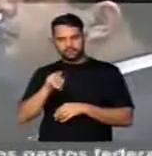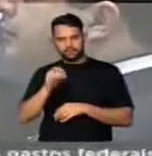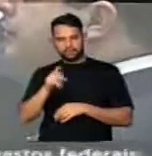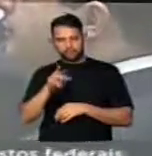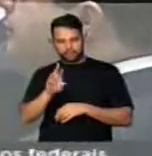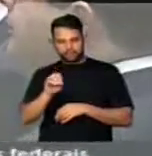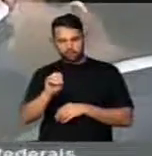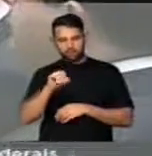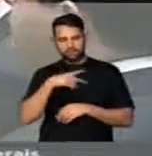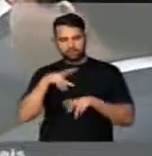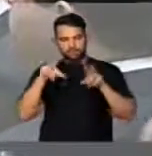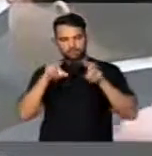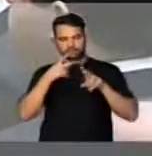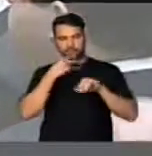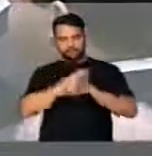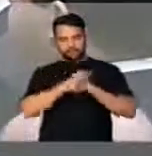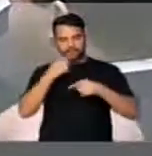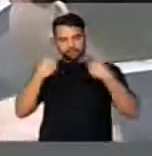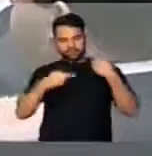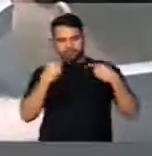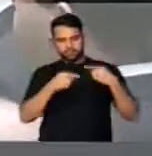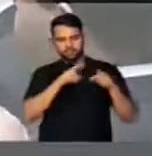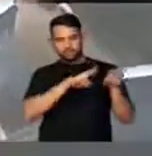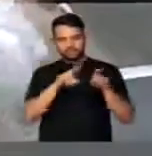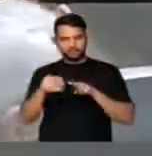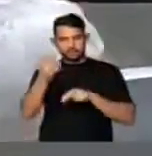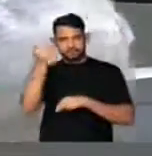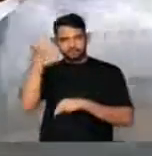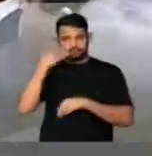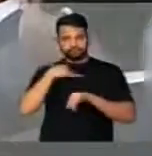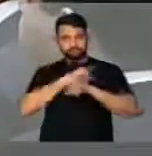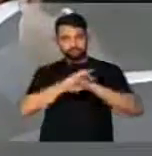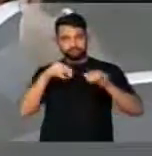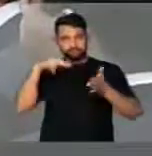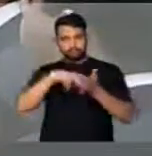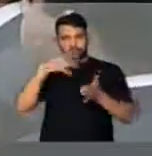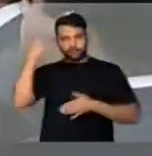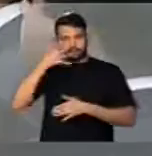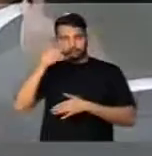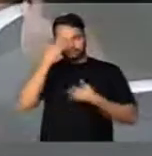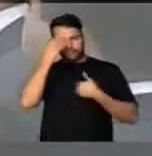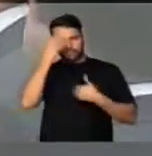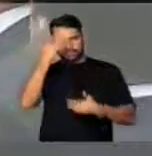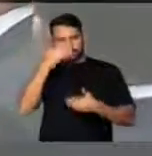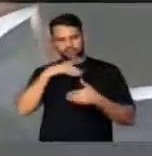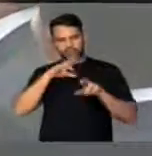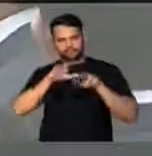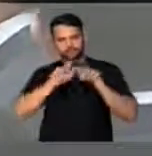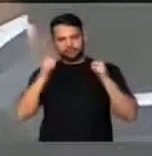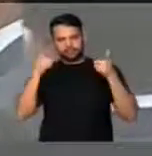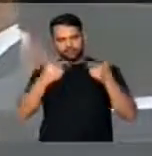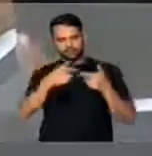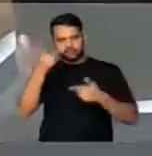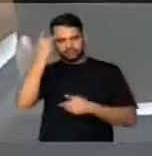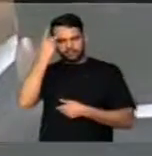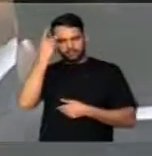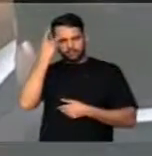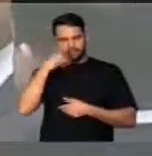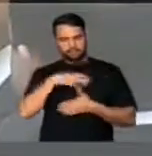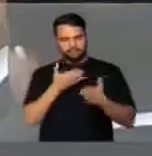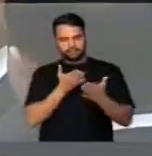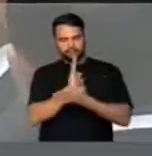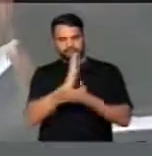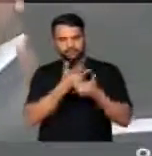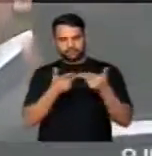Preto. Assunto que eu havia tratado há semanas atrás na tribuna, agradecendo a Assembleia Legislativa de São Paulo pela